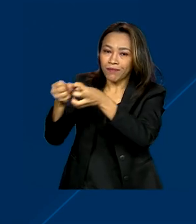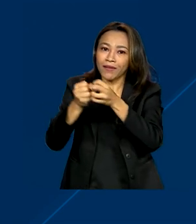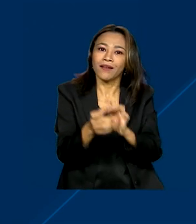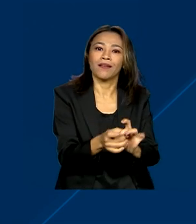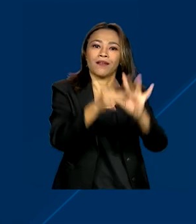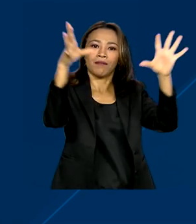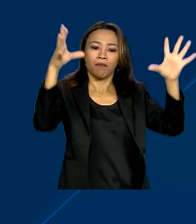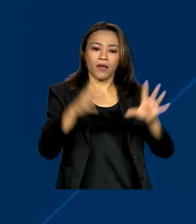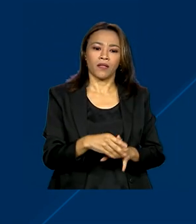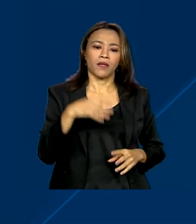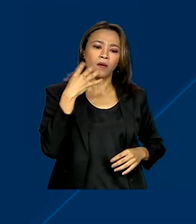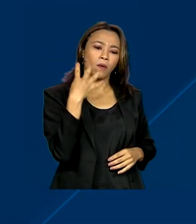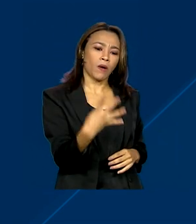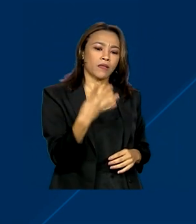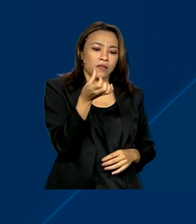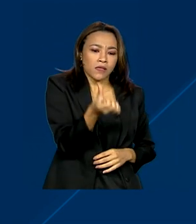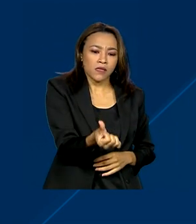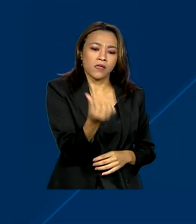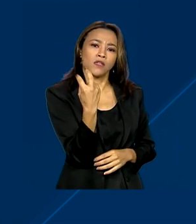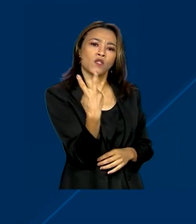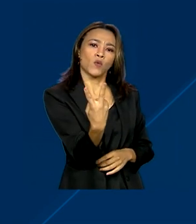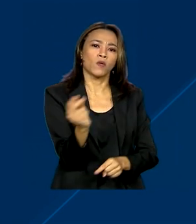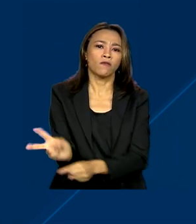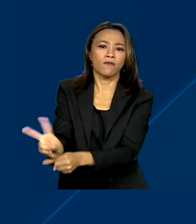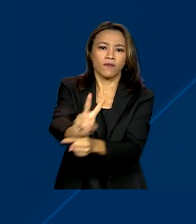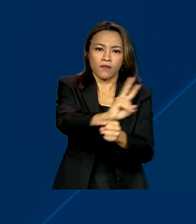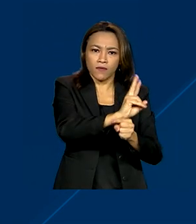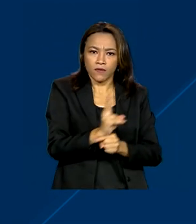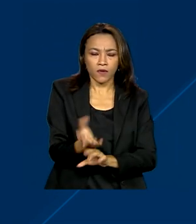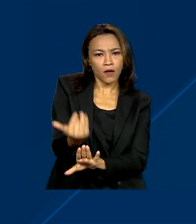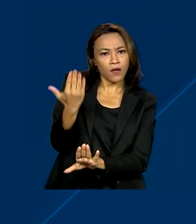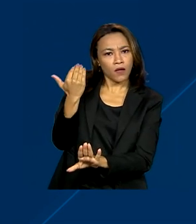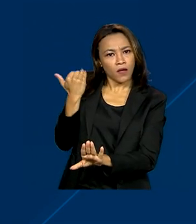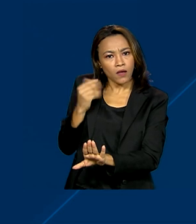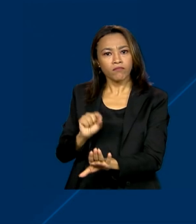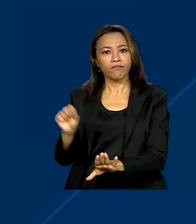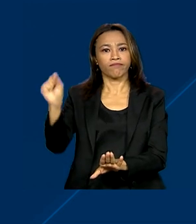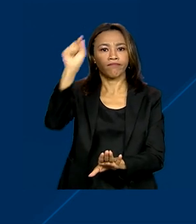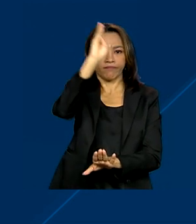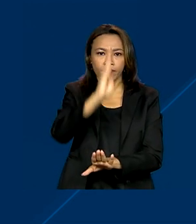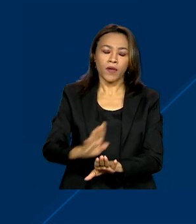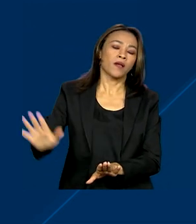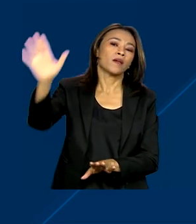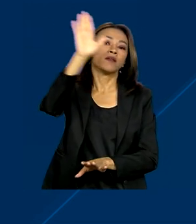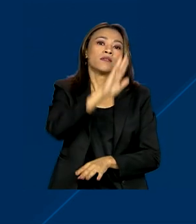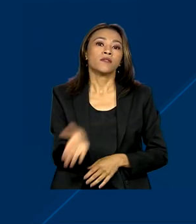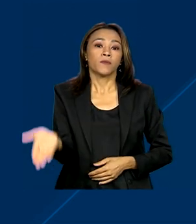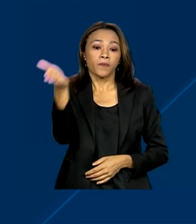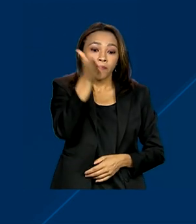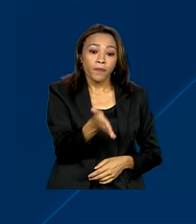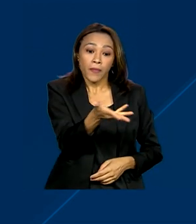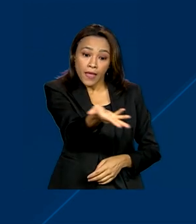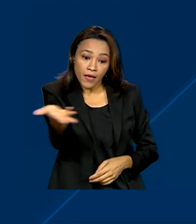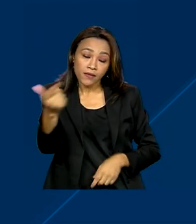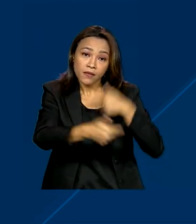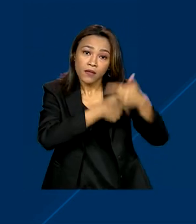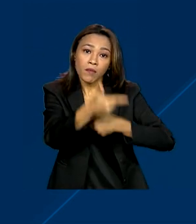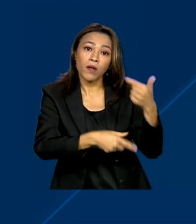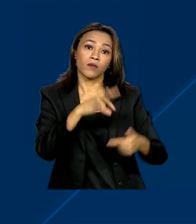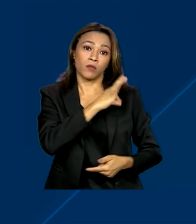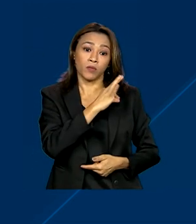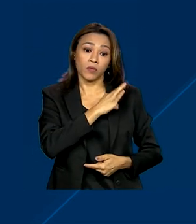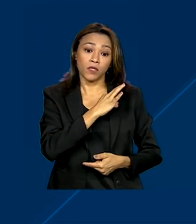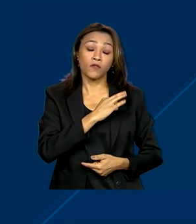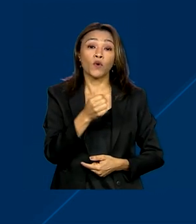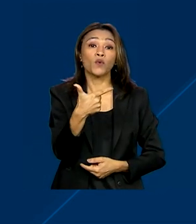462 fiscalizações realizadas por todo o país. As operações policiais aconteceram em